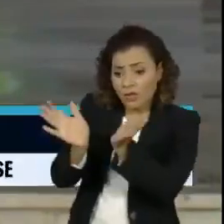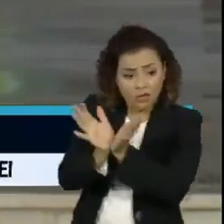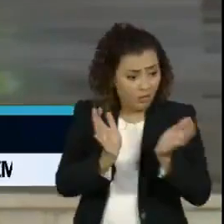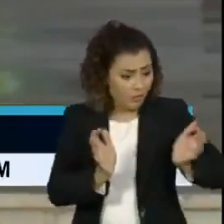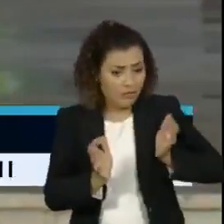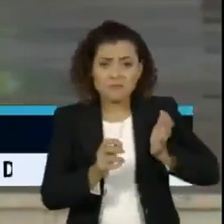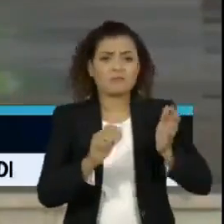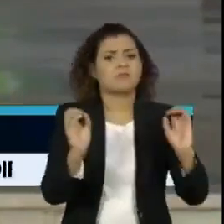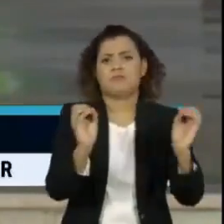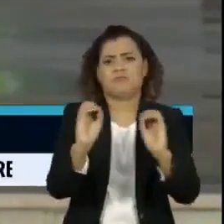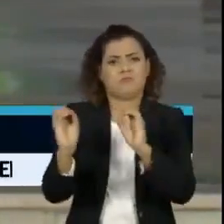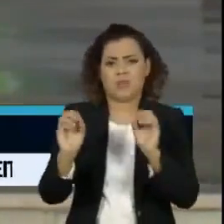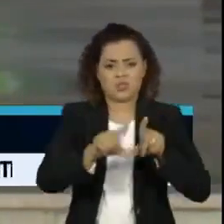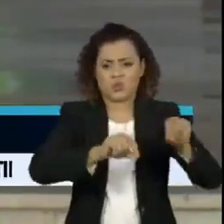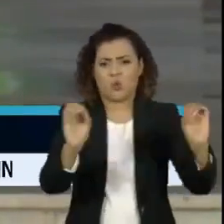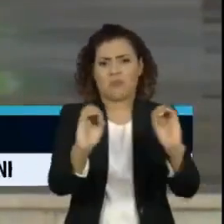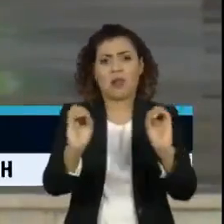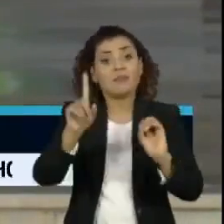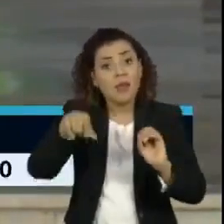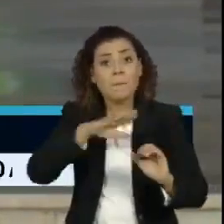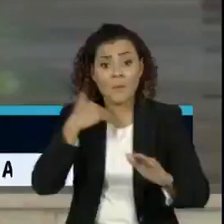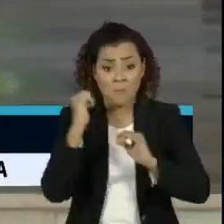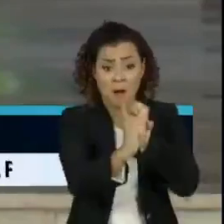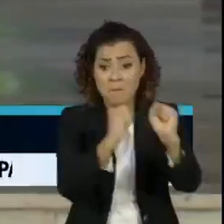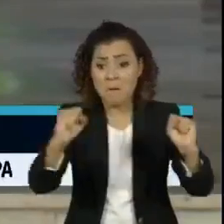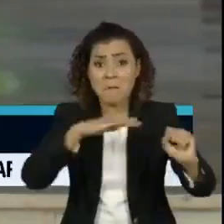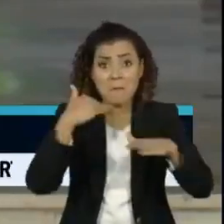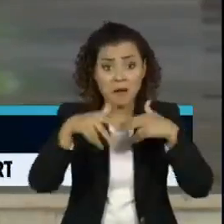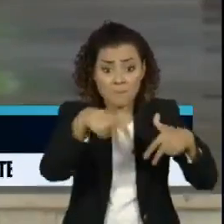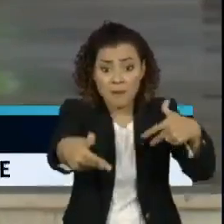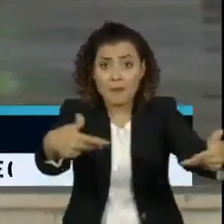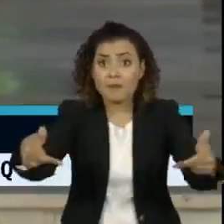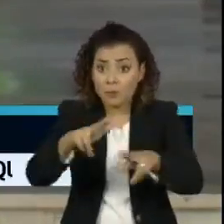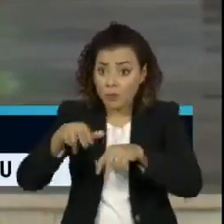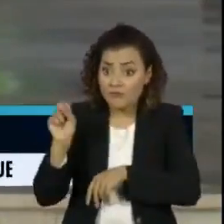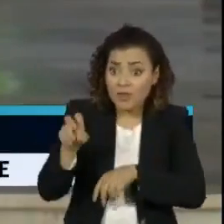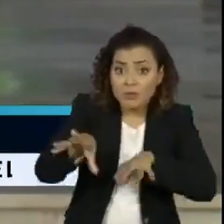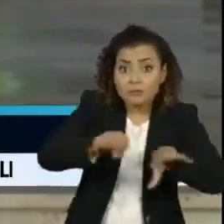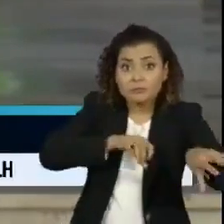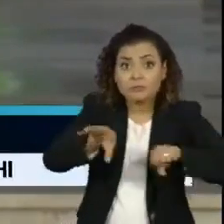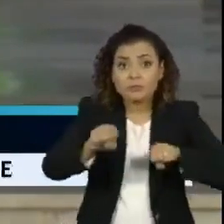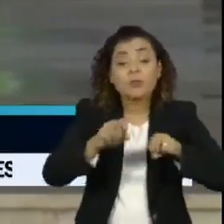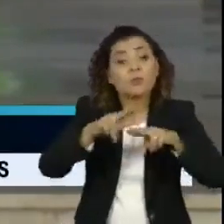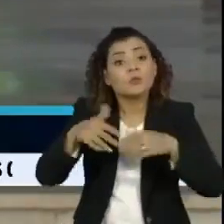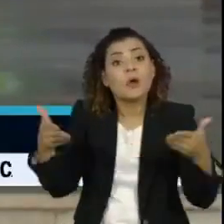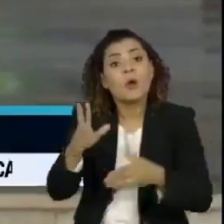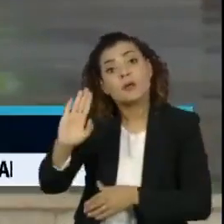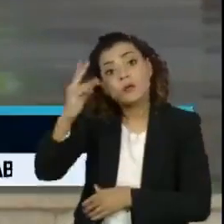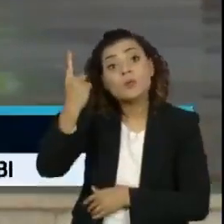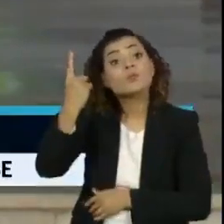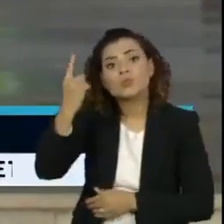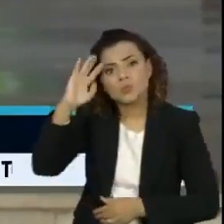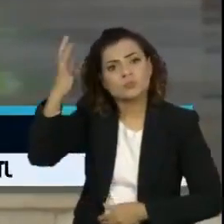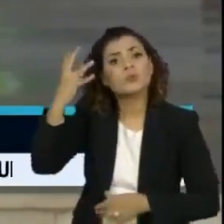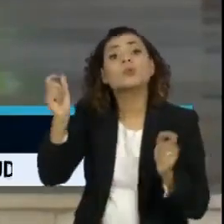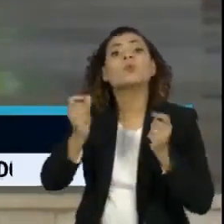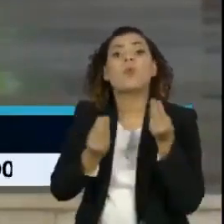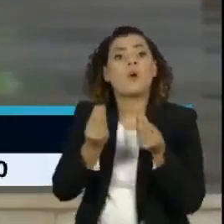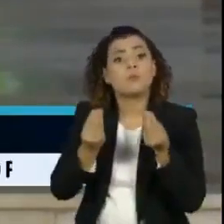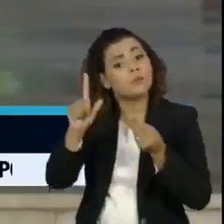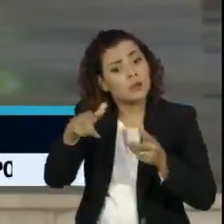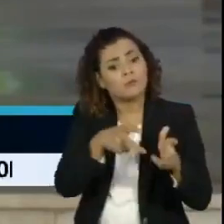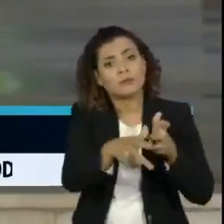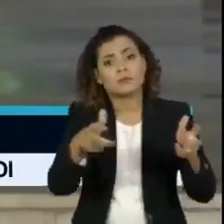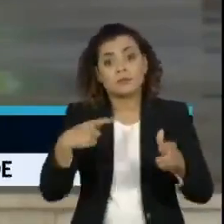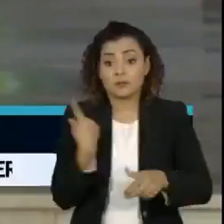Ele mata. E a defesa que nós temos até agora é uma só. É vacina que está chegando. Ou então, cada